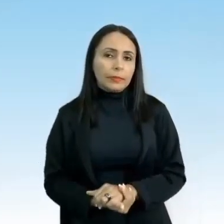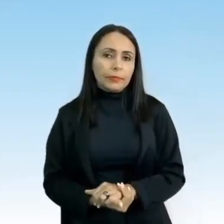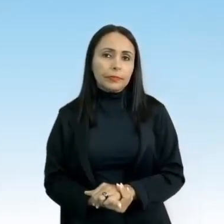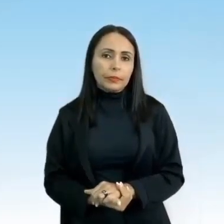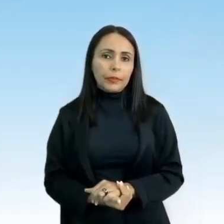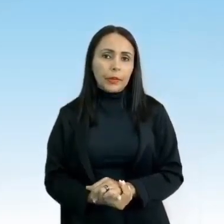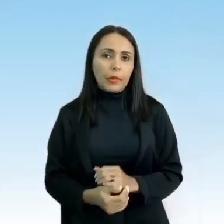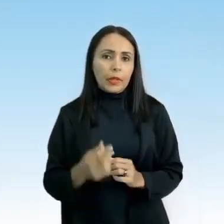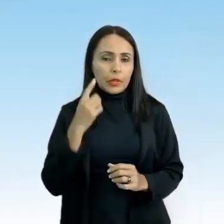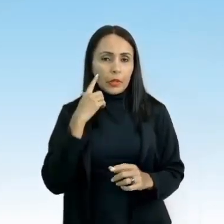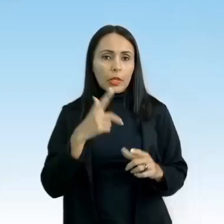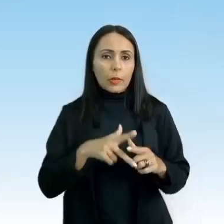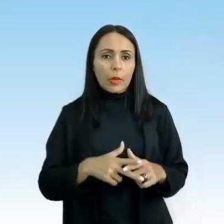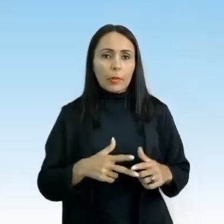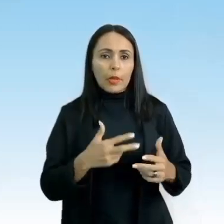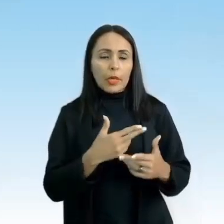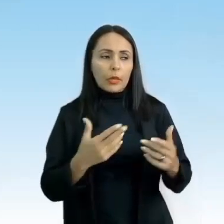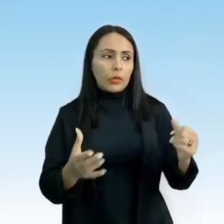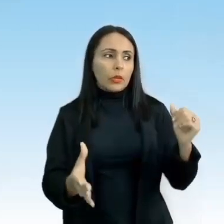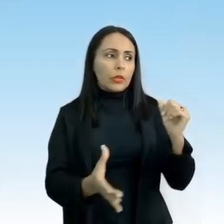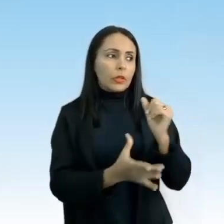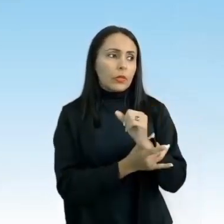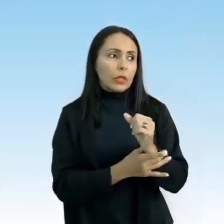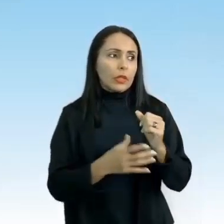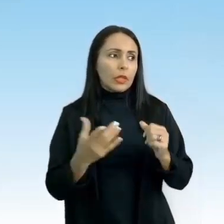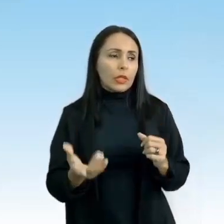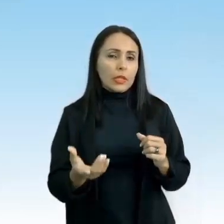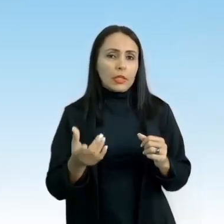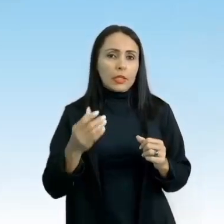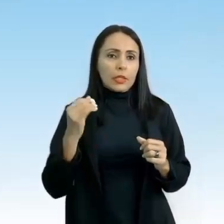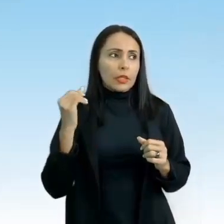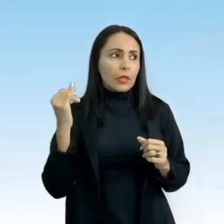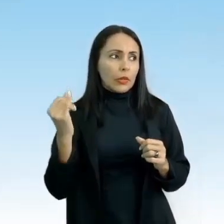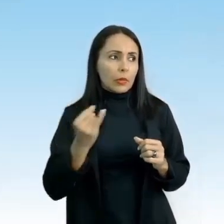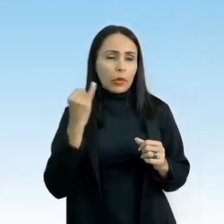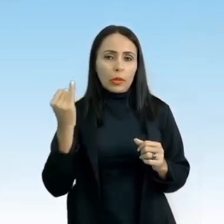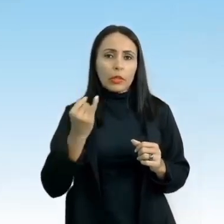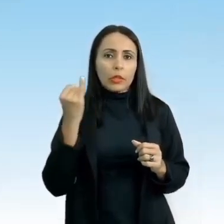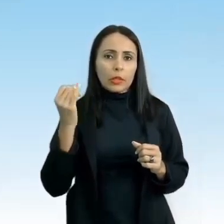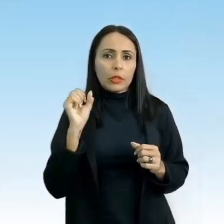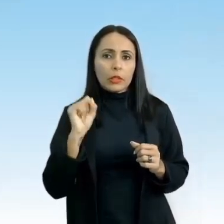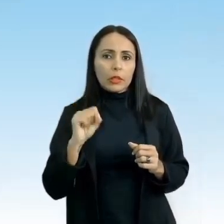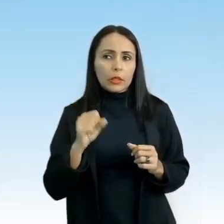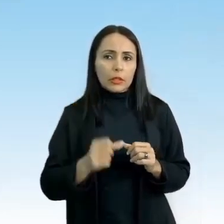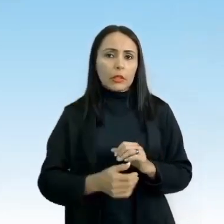os equipamentos de segurança, eles são muito importantes. coloquei aí, né, uma